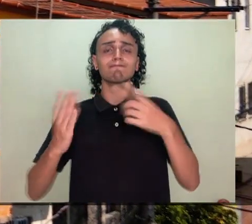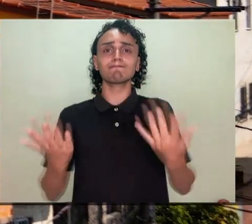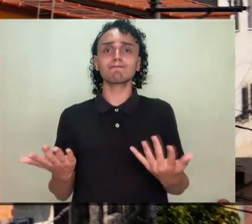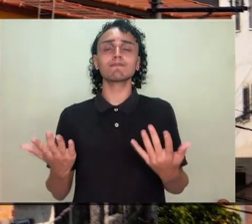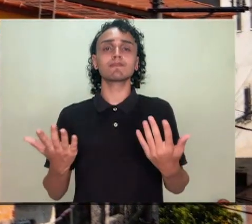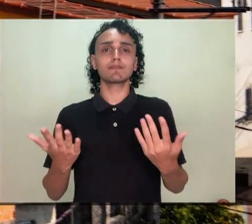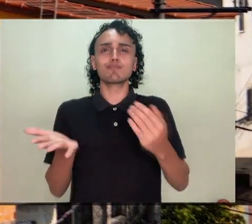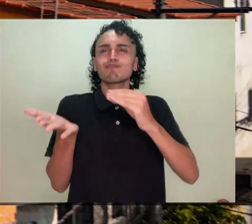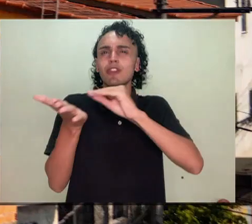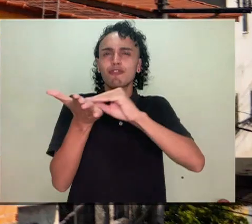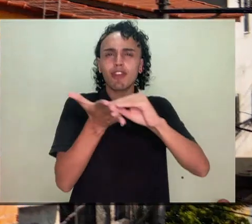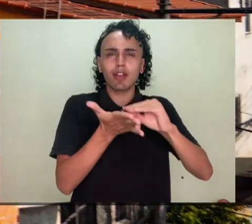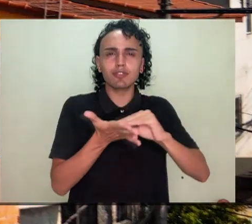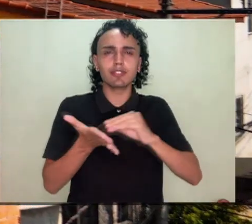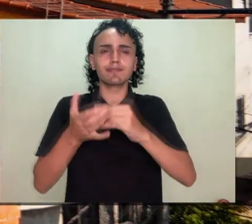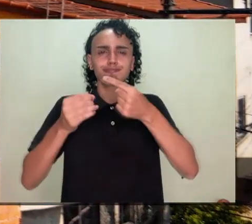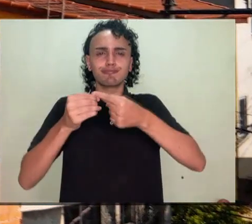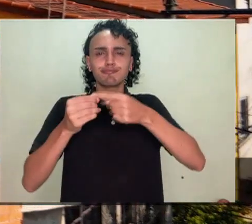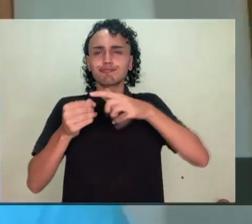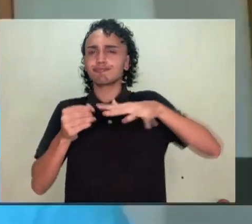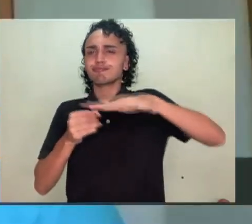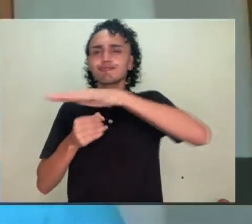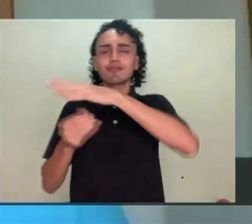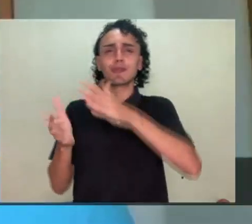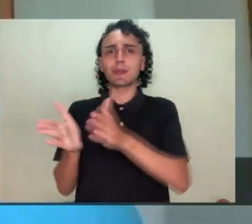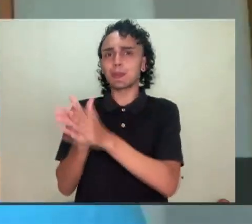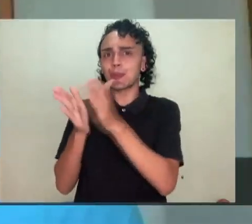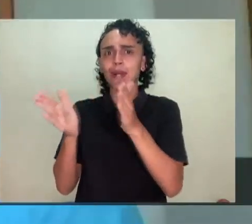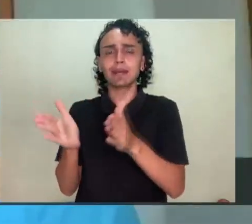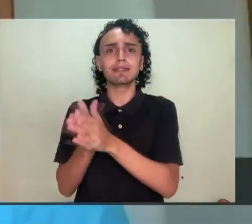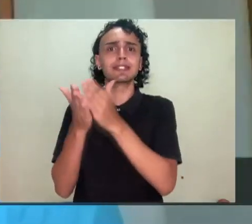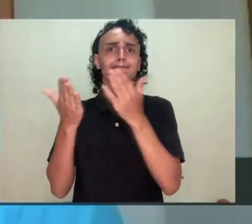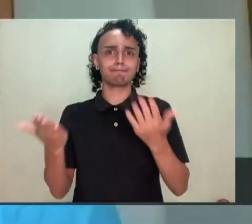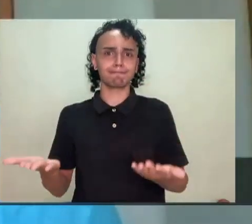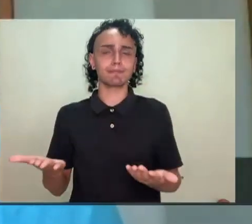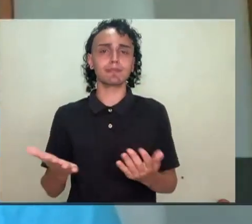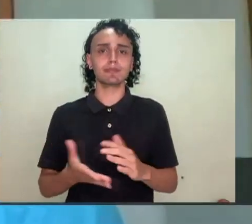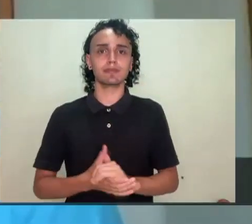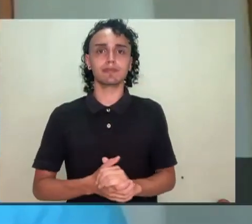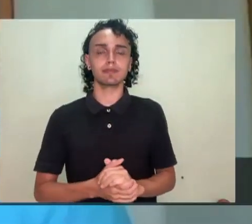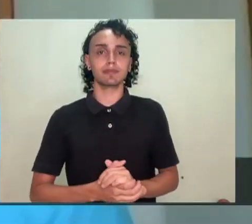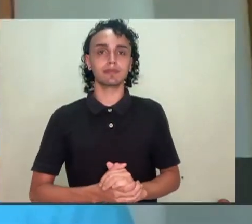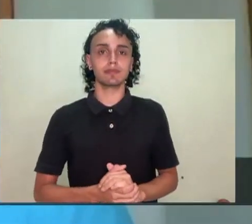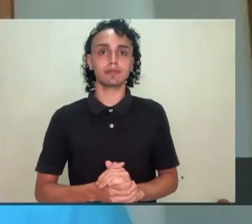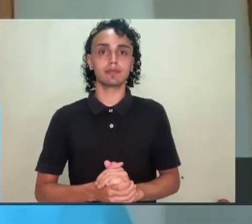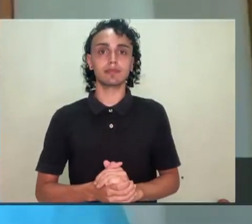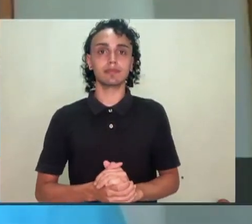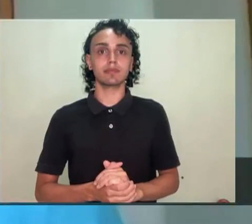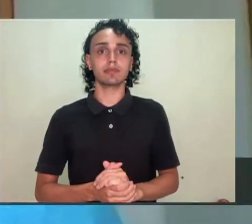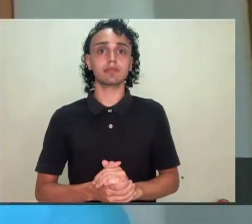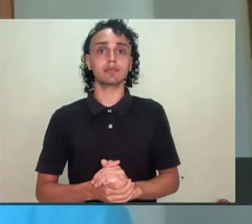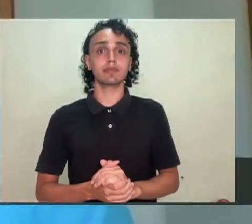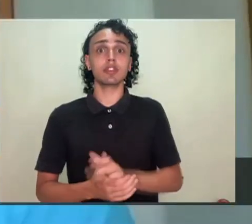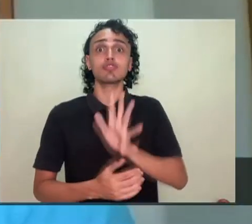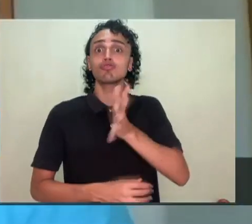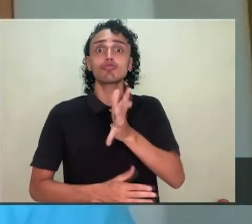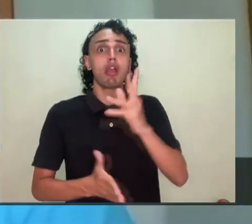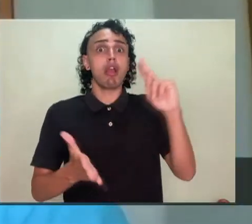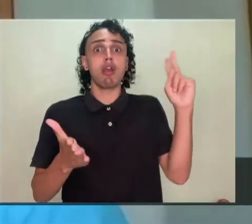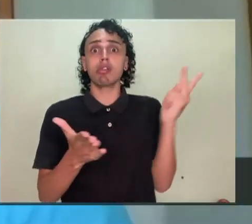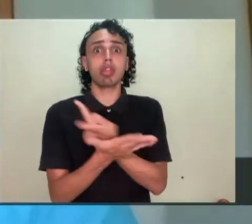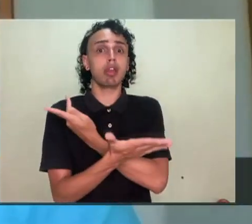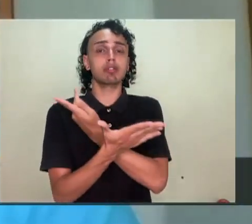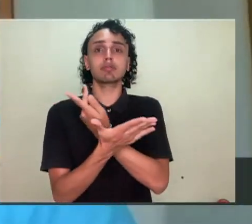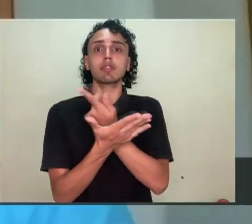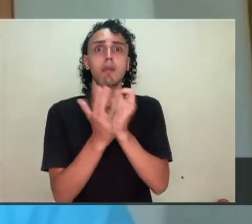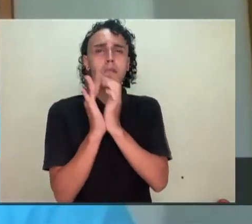de habitabilidade, saúde urbana, em regiões periféricas precárias, com os alunos. Então, a aglomeração